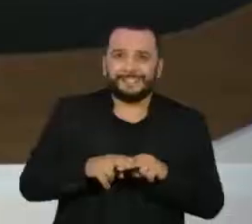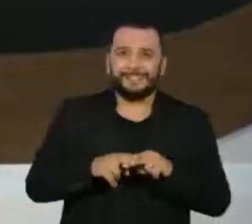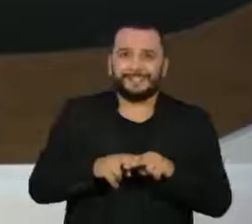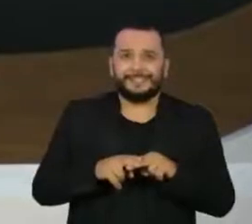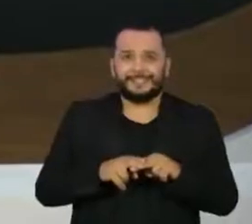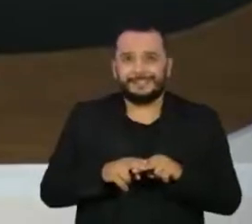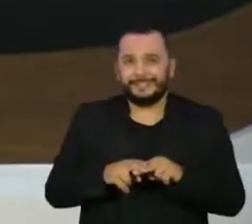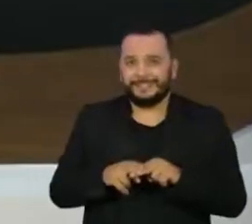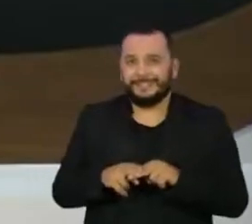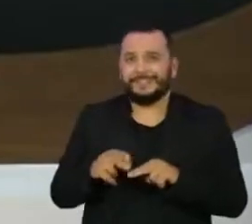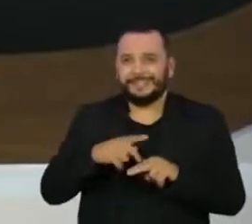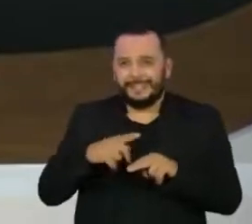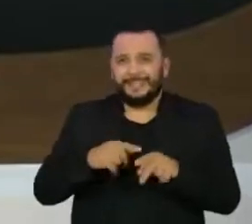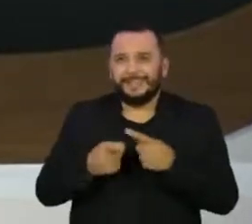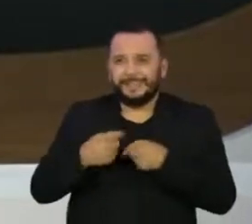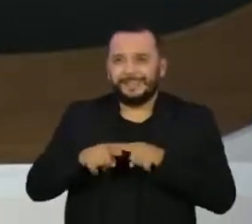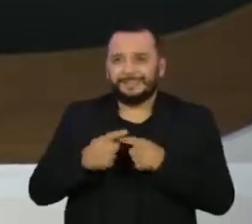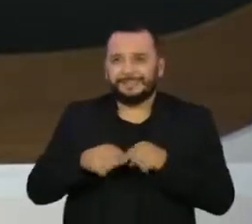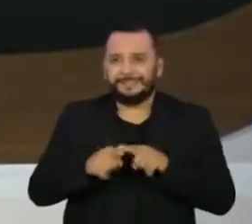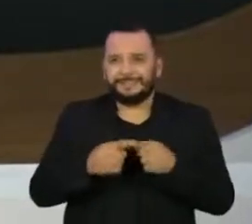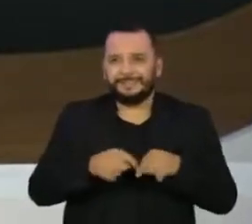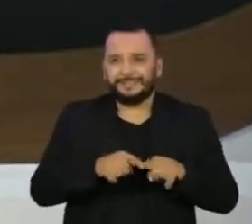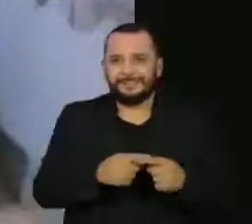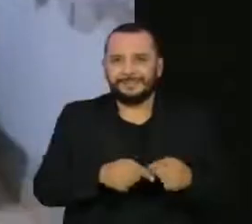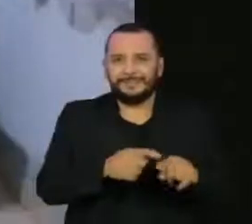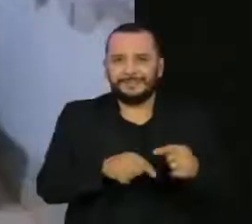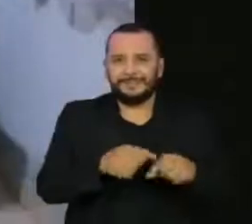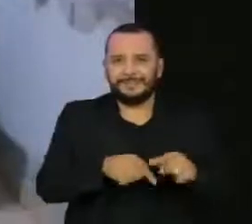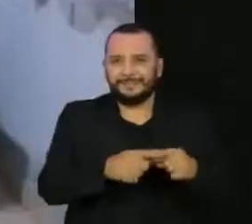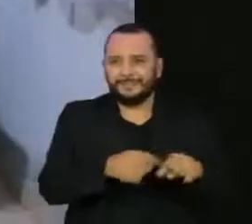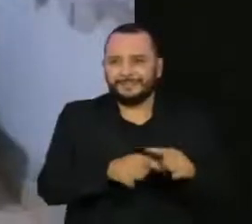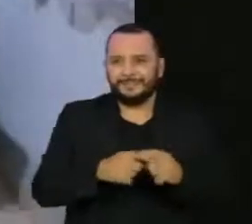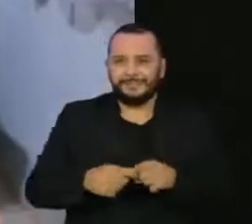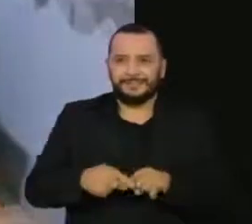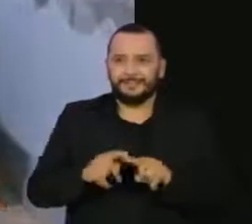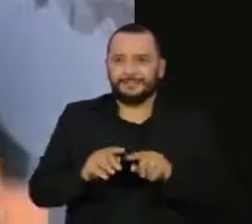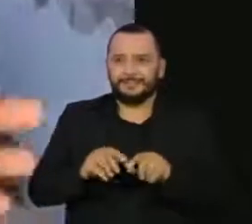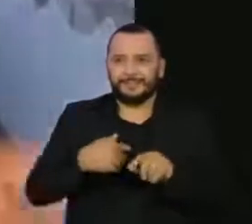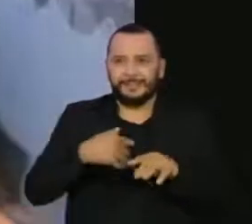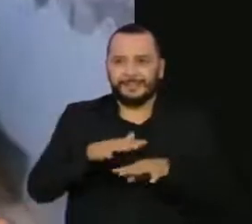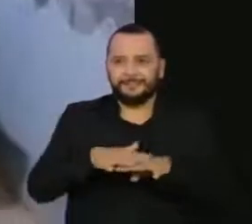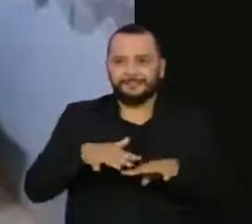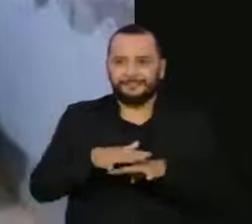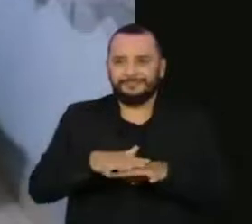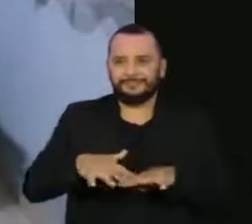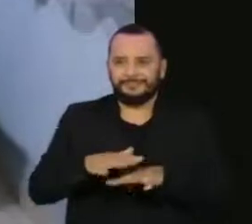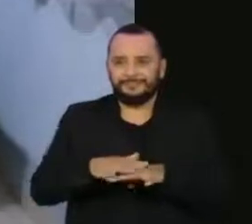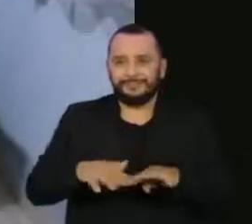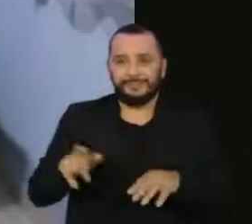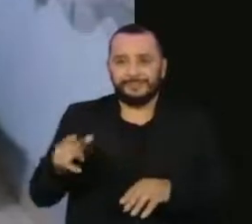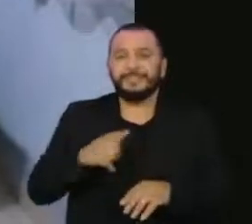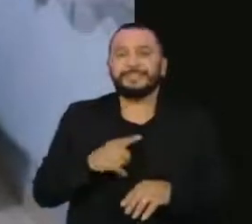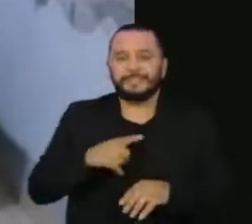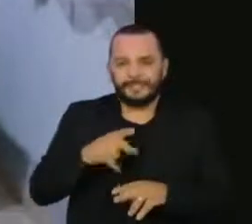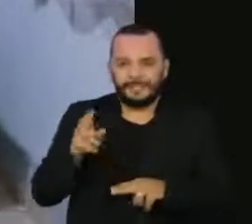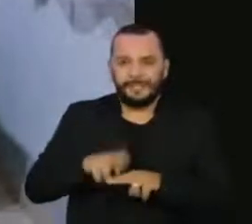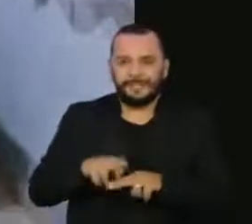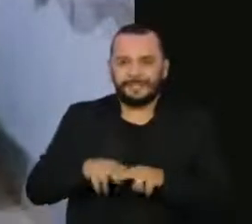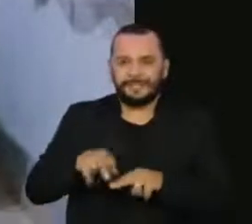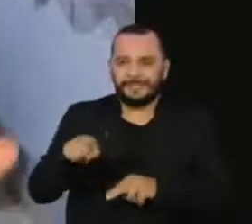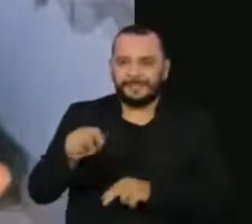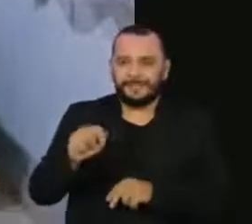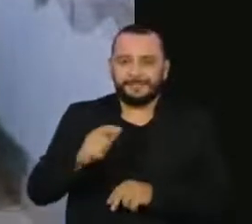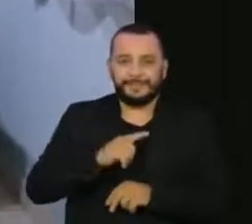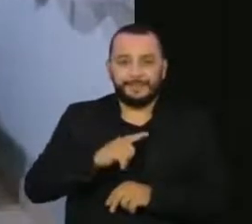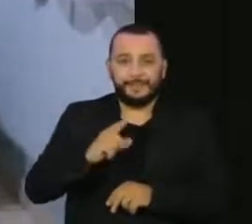É, que tem muito em alquim. Trançada, com plástico, isso. E aí, na varanda dele tinha essas cadeiras. E aí,